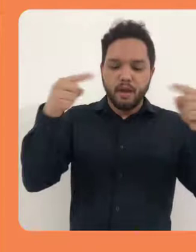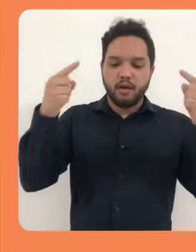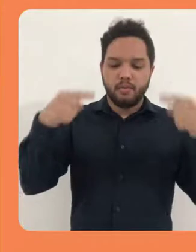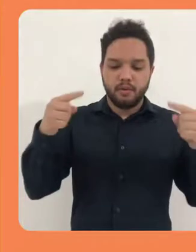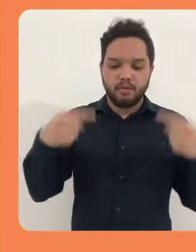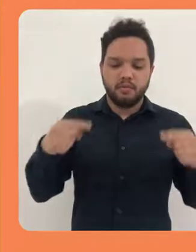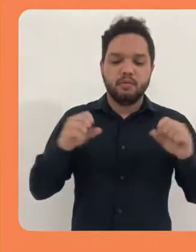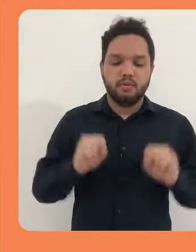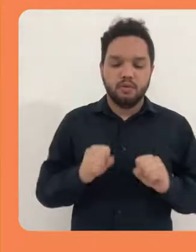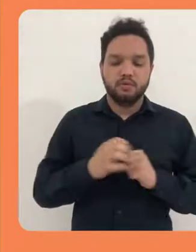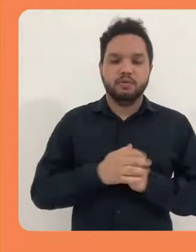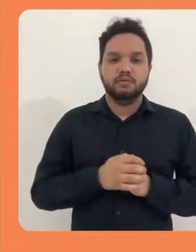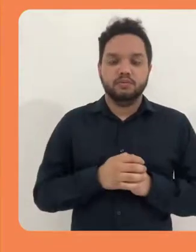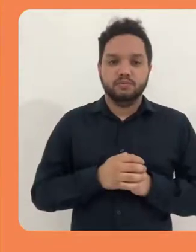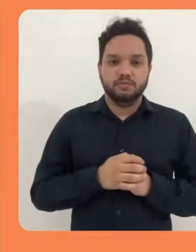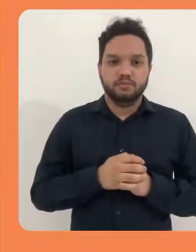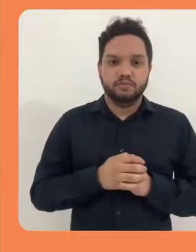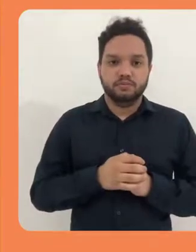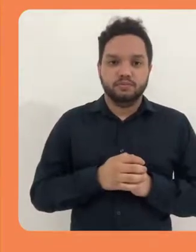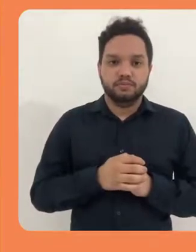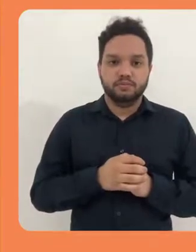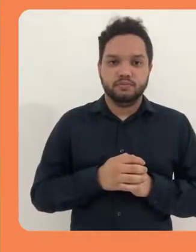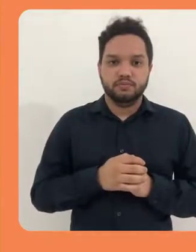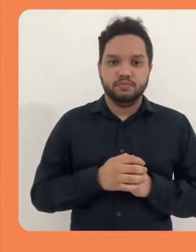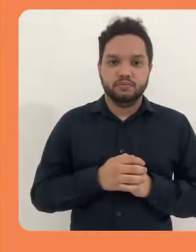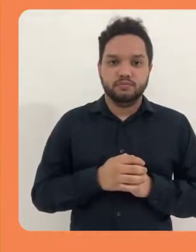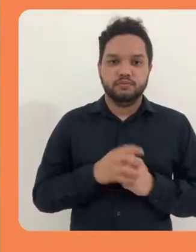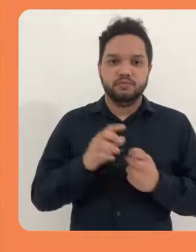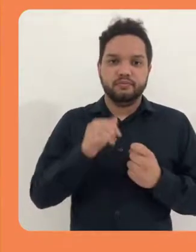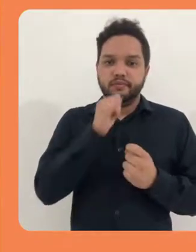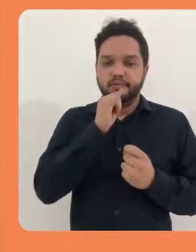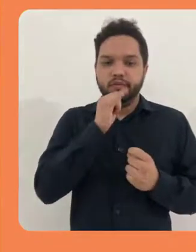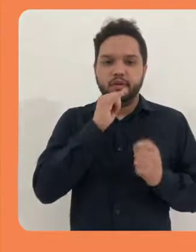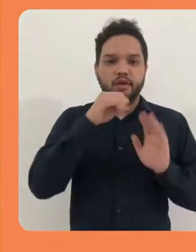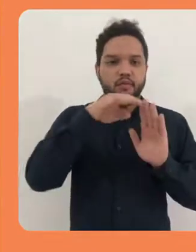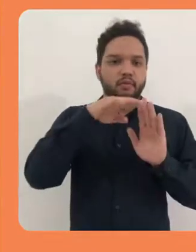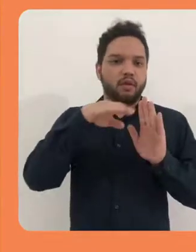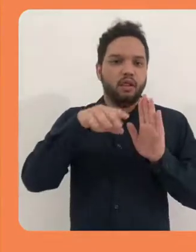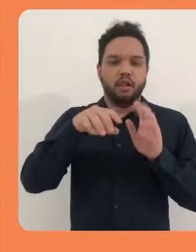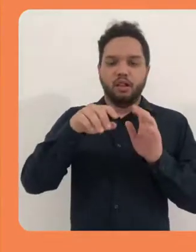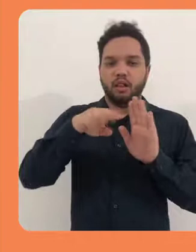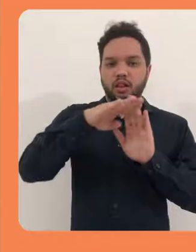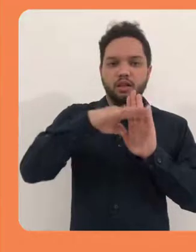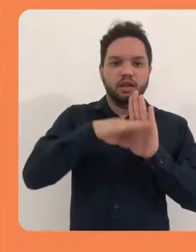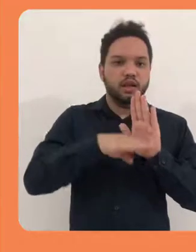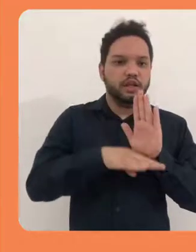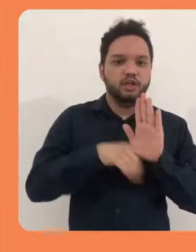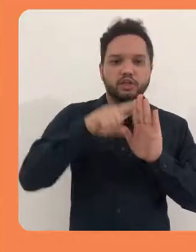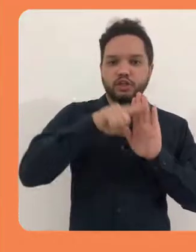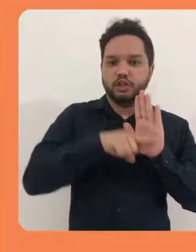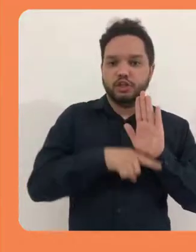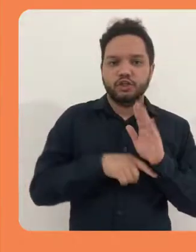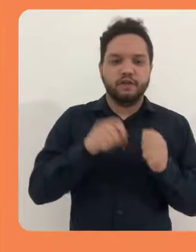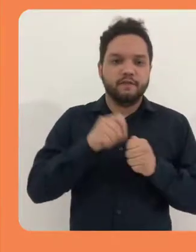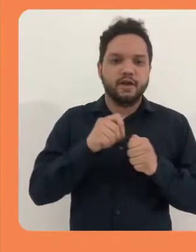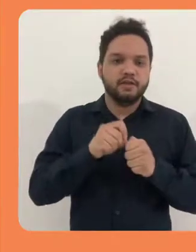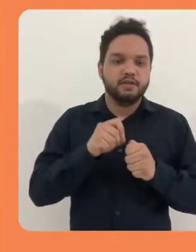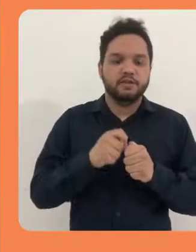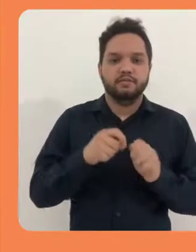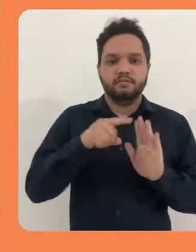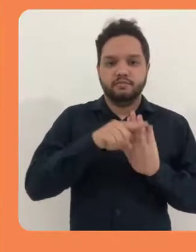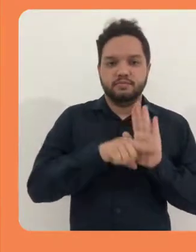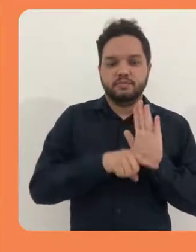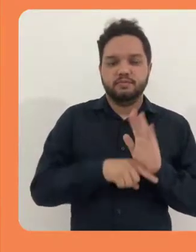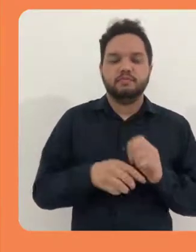incluir lista de afazeres. Fazer uma lista.